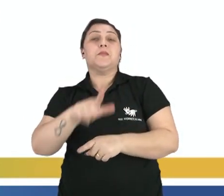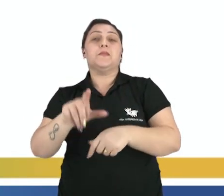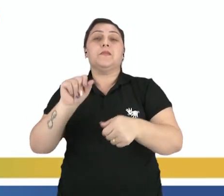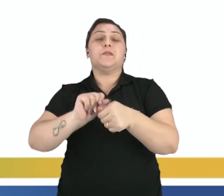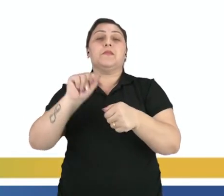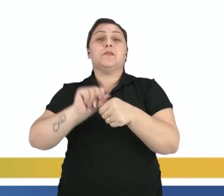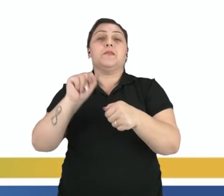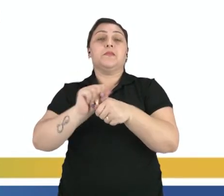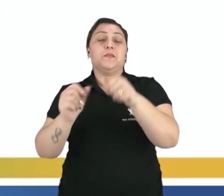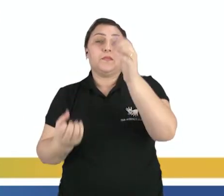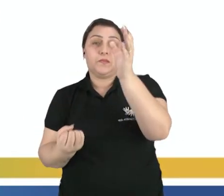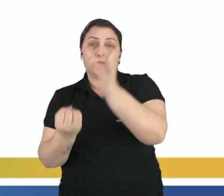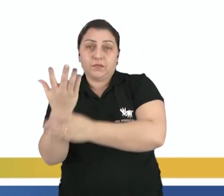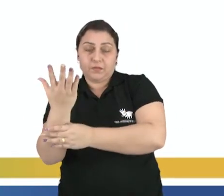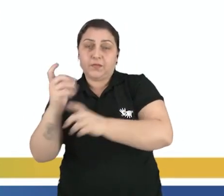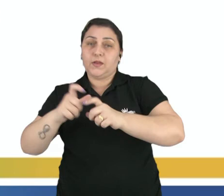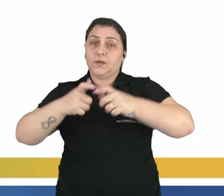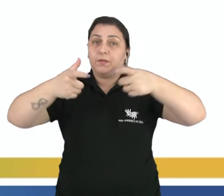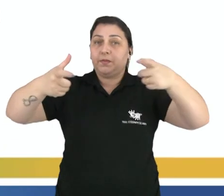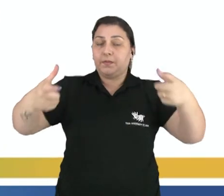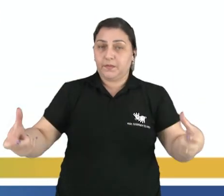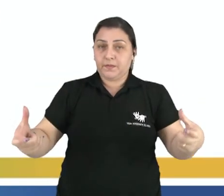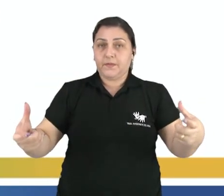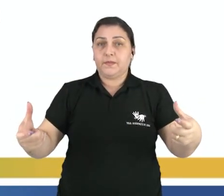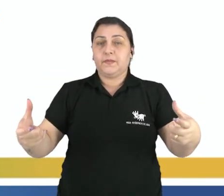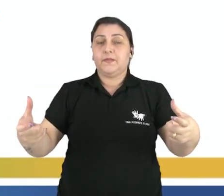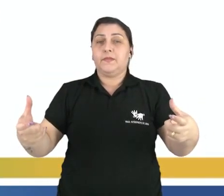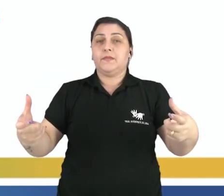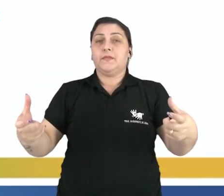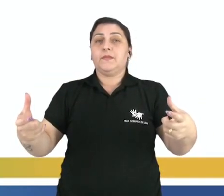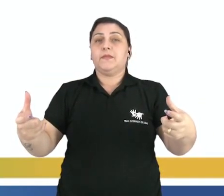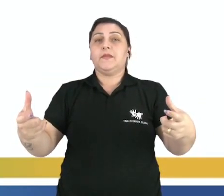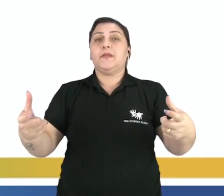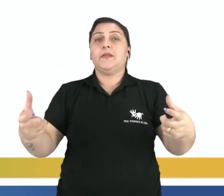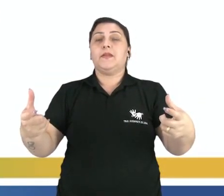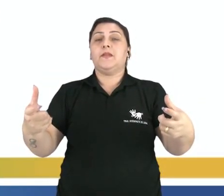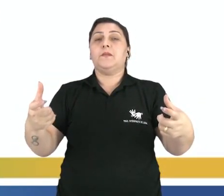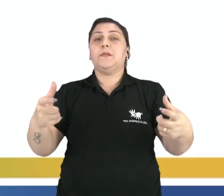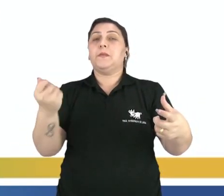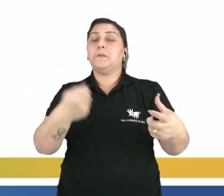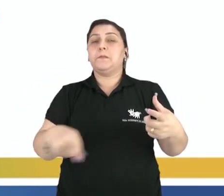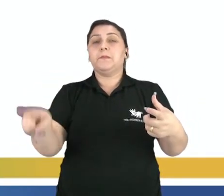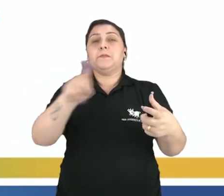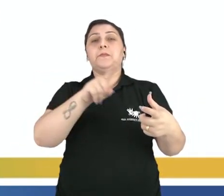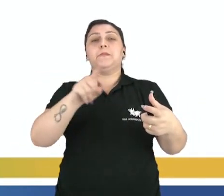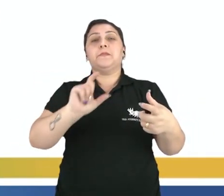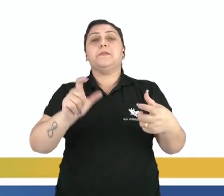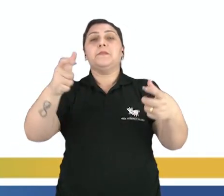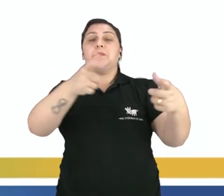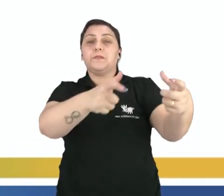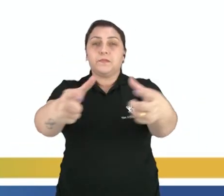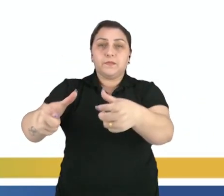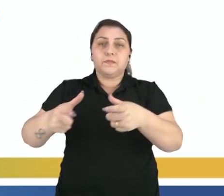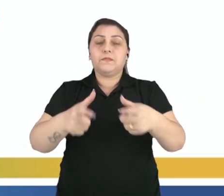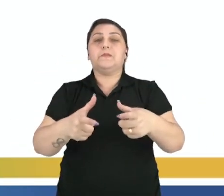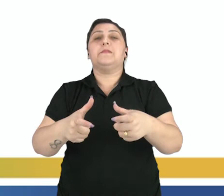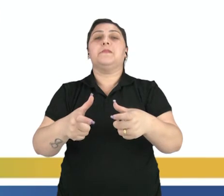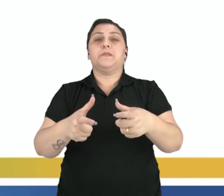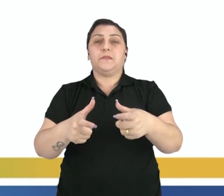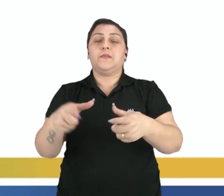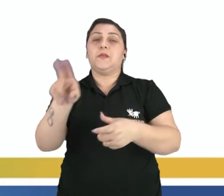fazer a produção aumentar sem abrir novas áreas, sem precisar abrir mais áreas, né, e assim